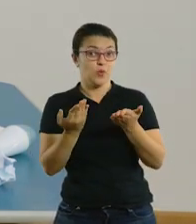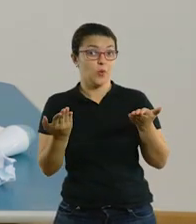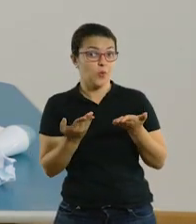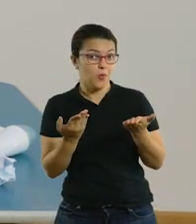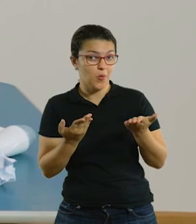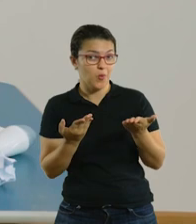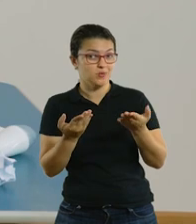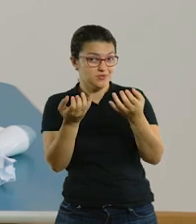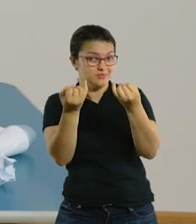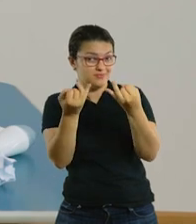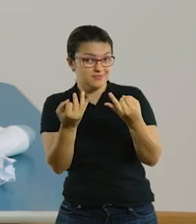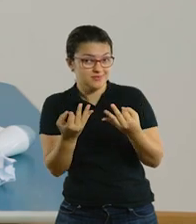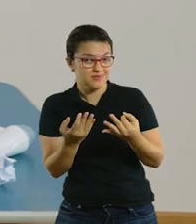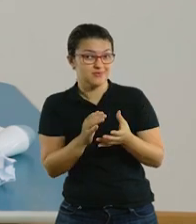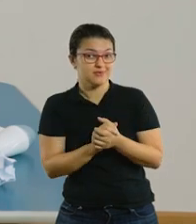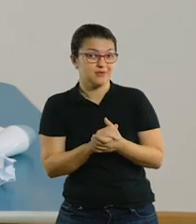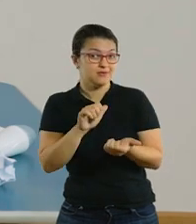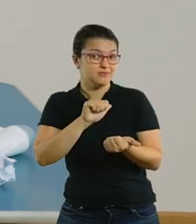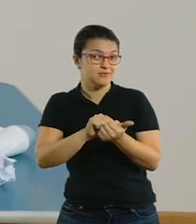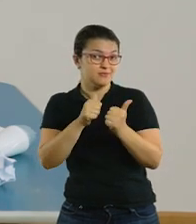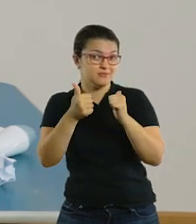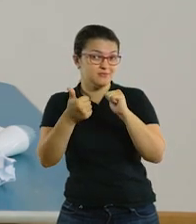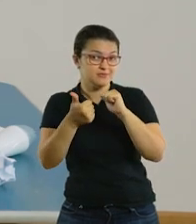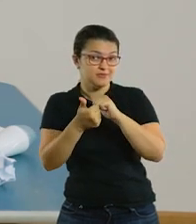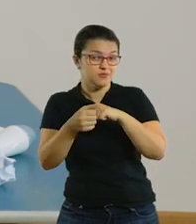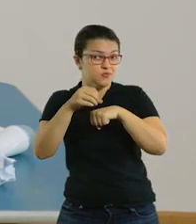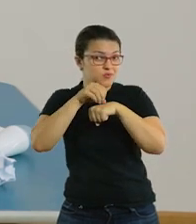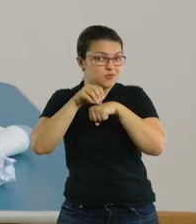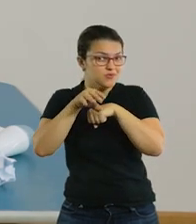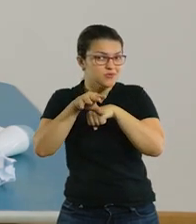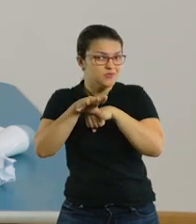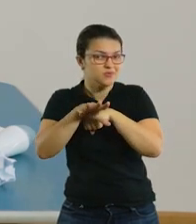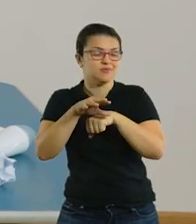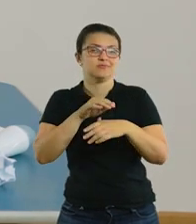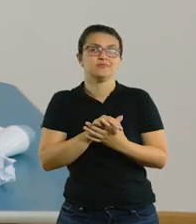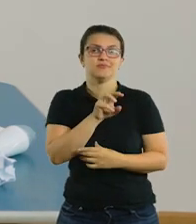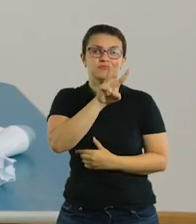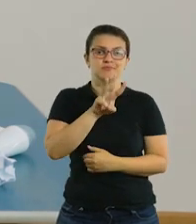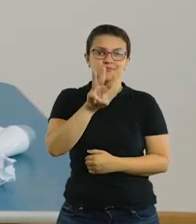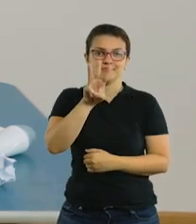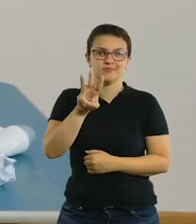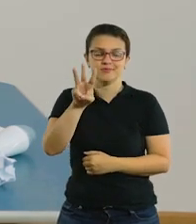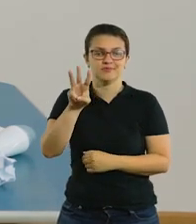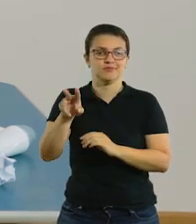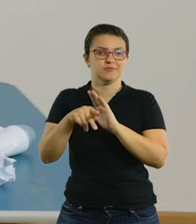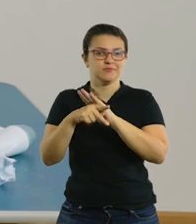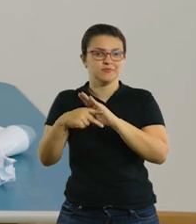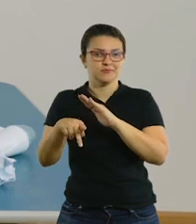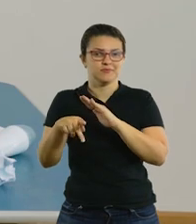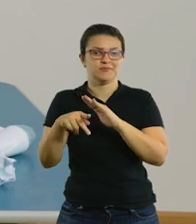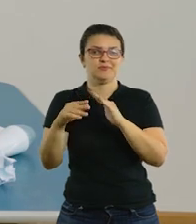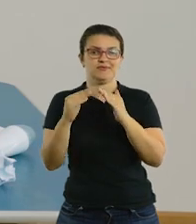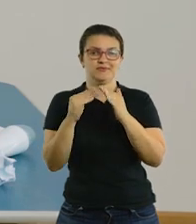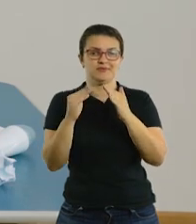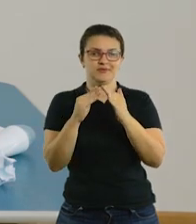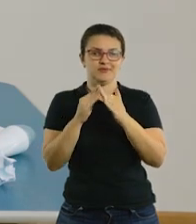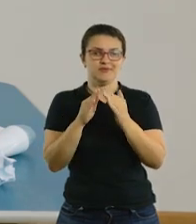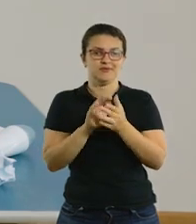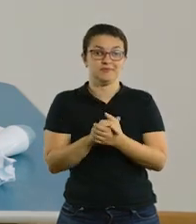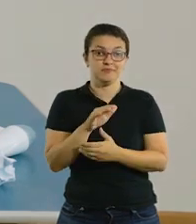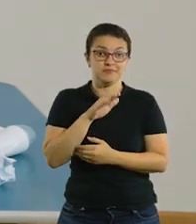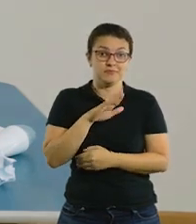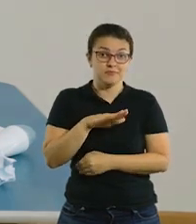com vocês sobre possibilidades de adaptações de sugestões do nosso link Lição de Casa para Crianças com Deficiência.